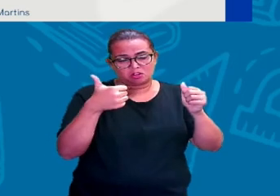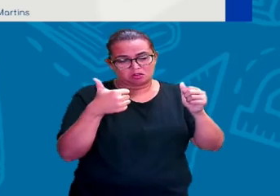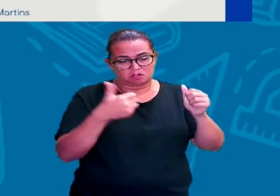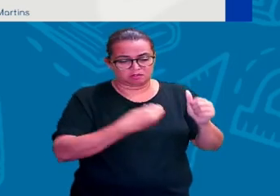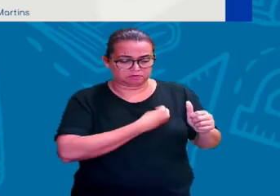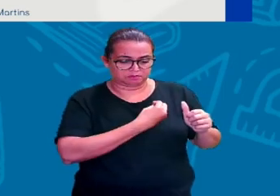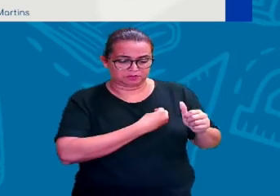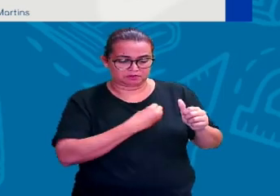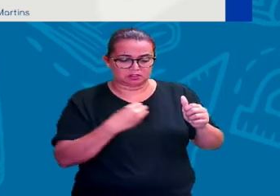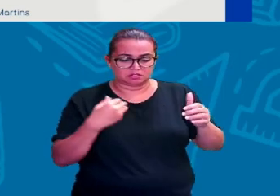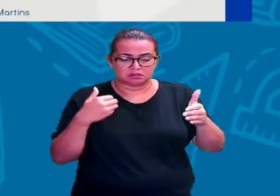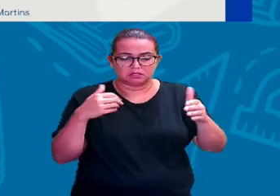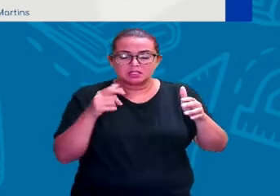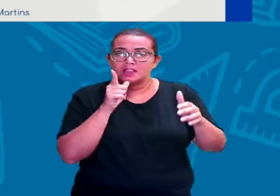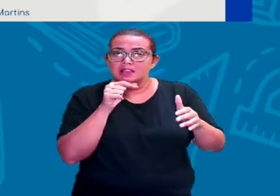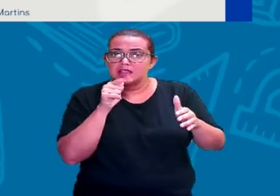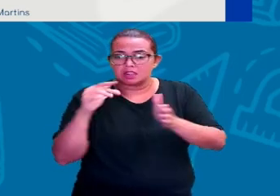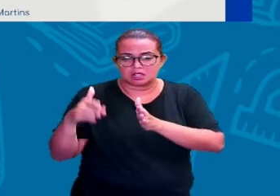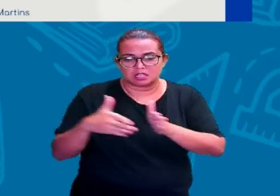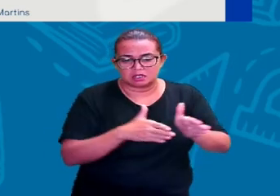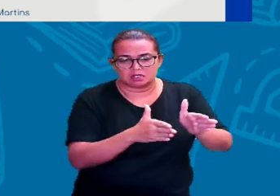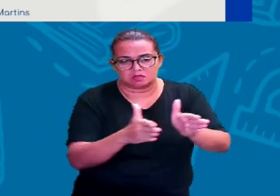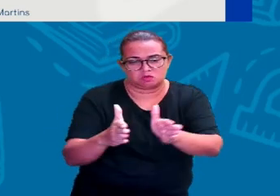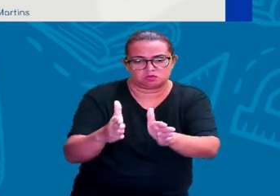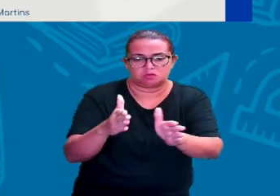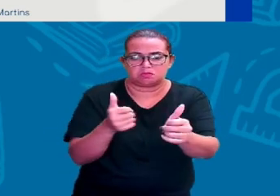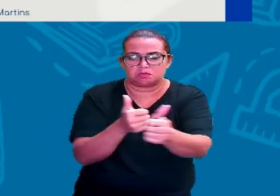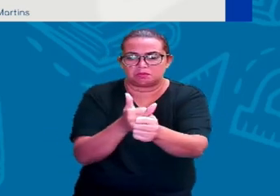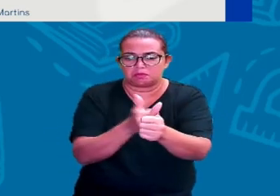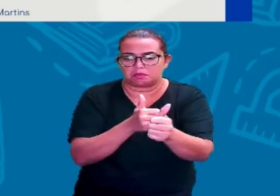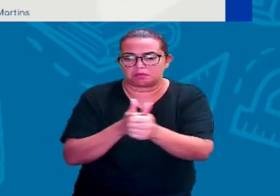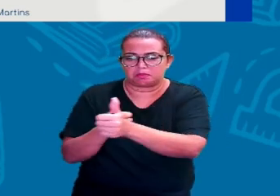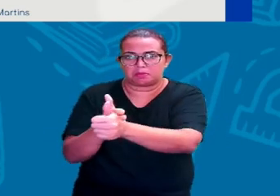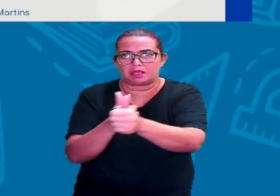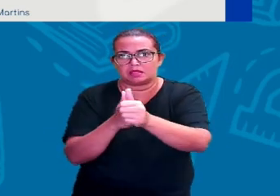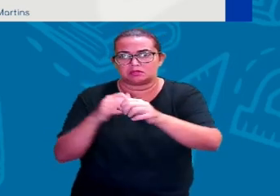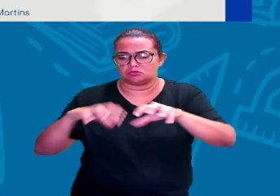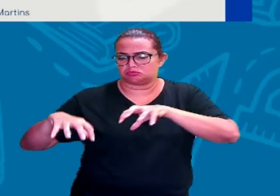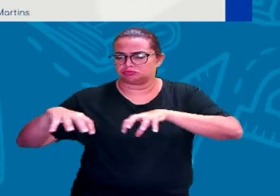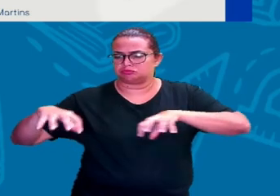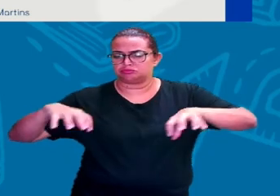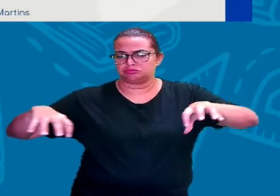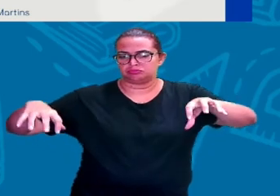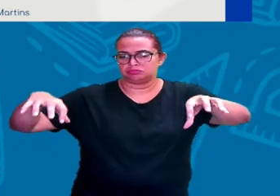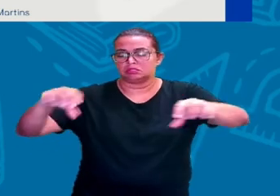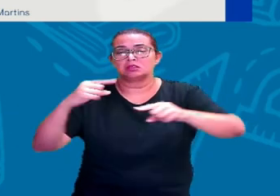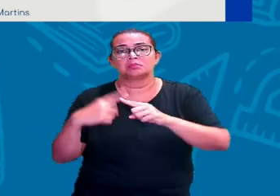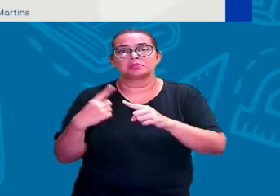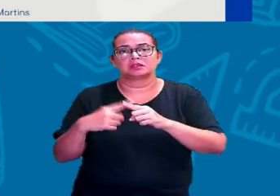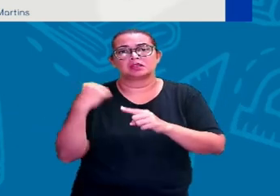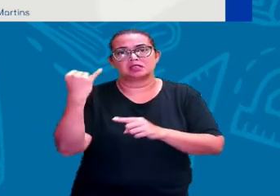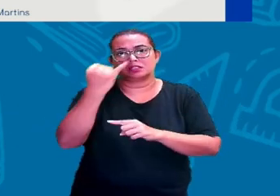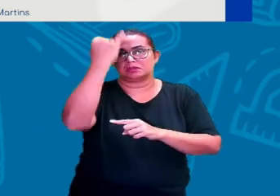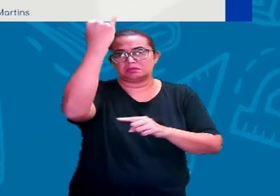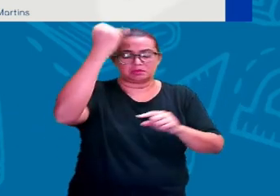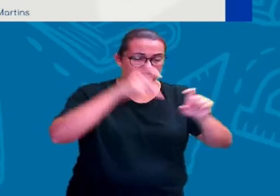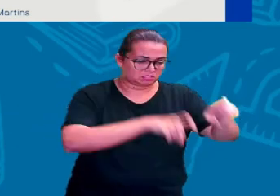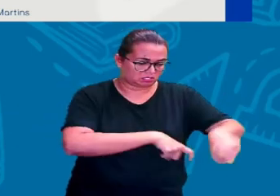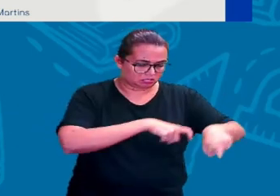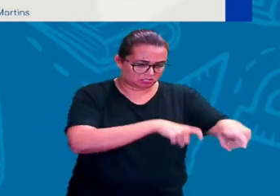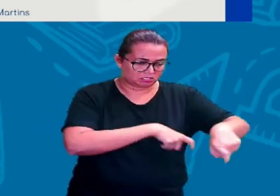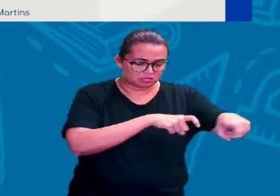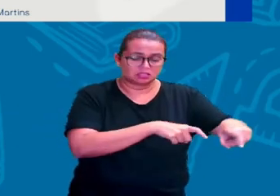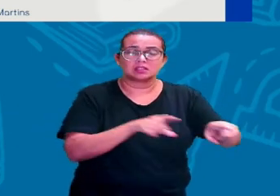da água, né? Para se alimentar, beber, Matar a sede. E também a questão do cultivo aí do plantio e da criação dos